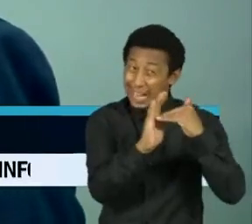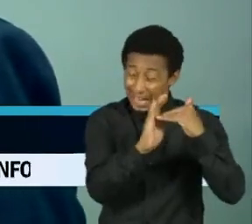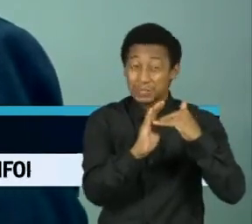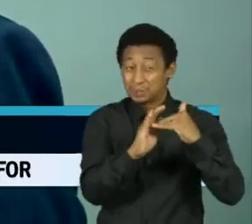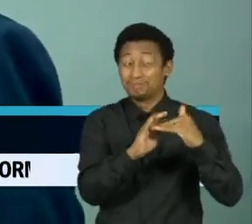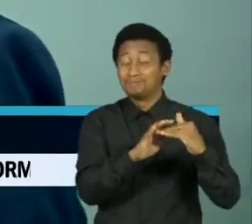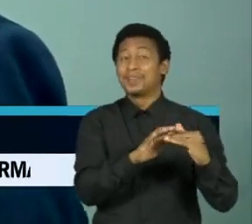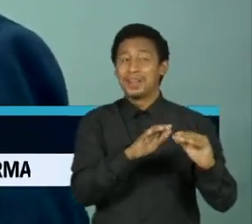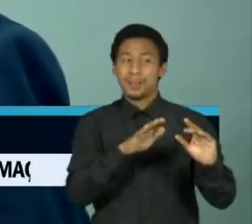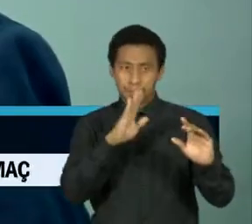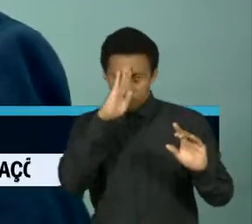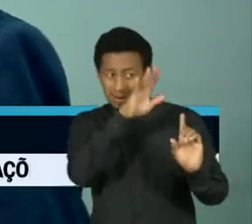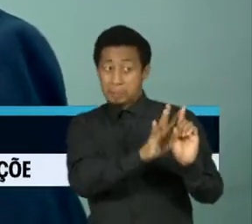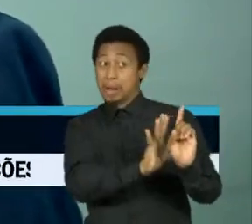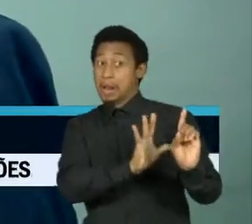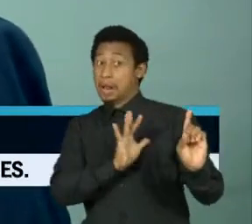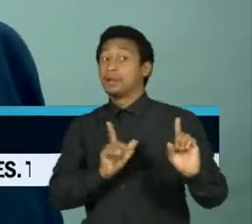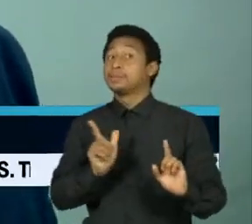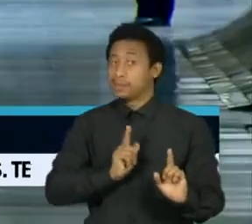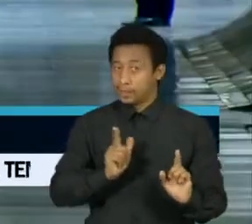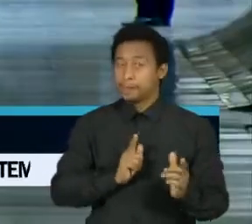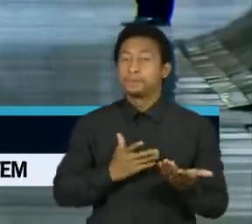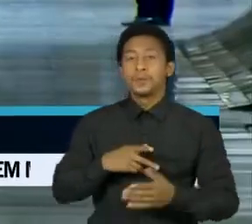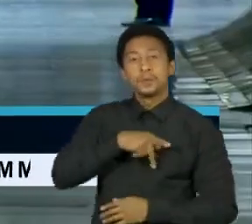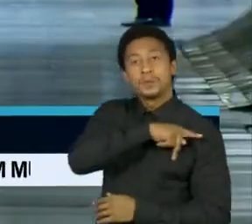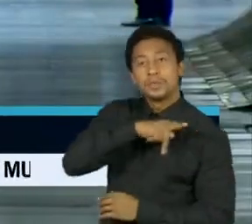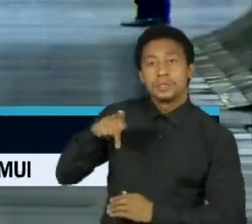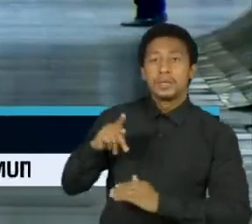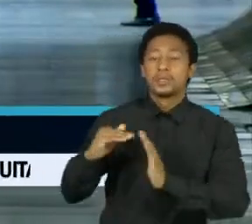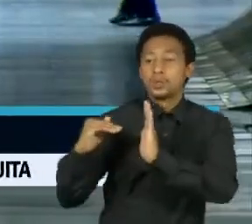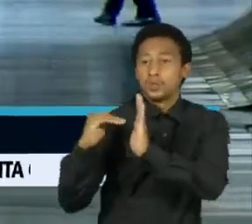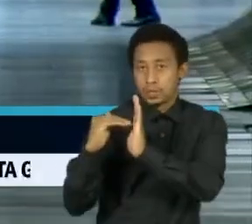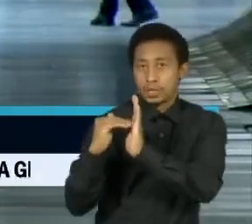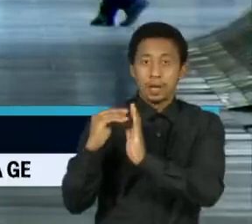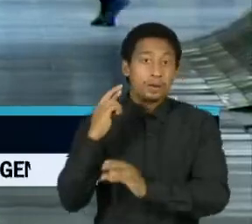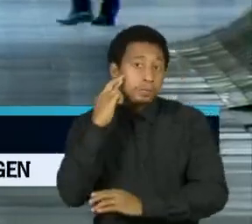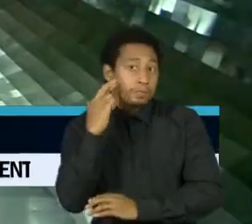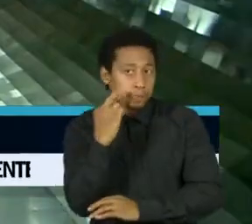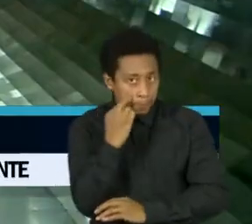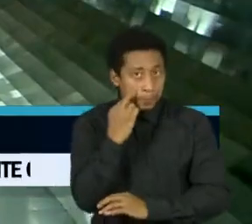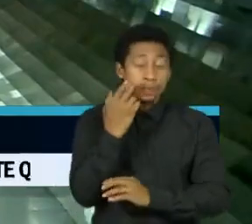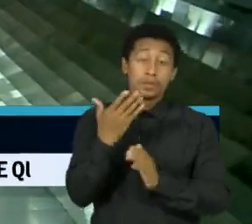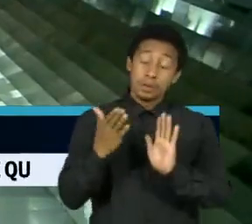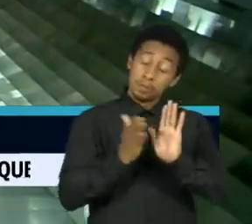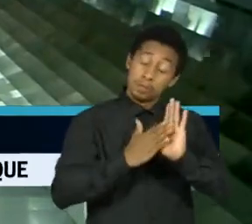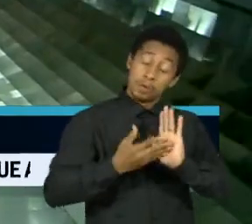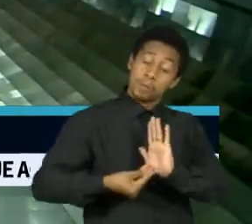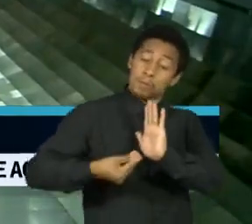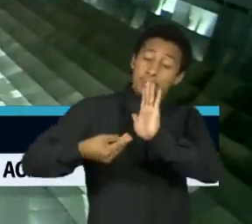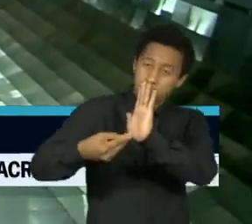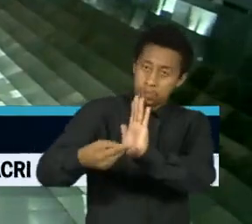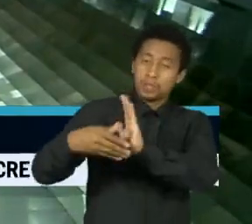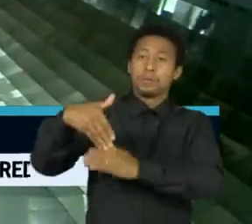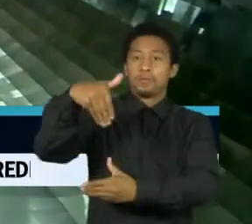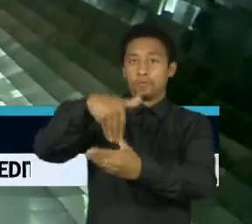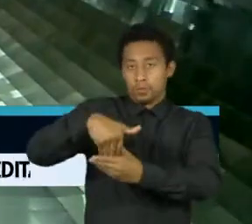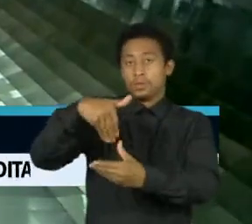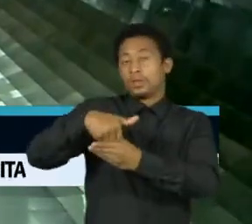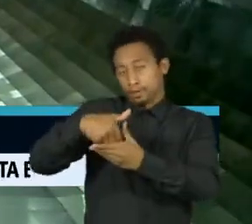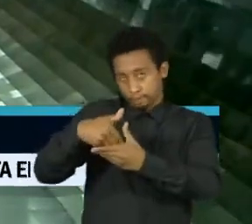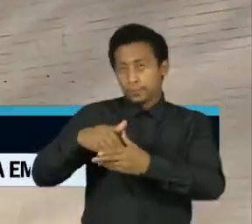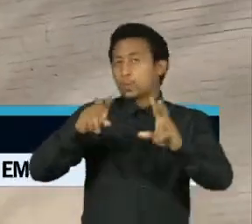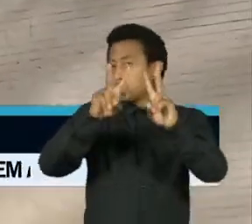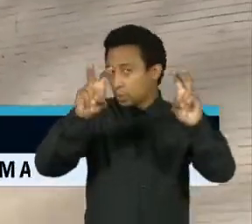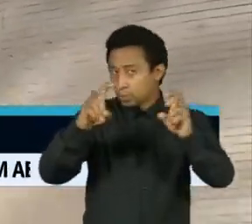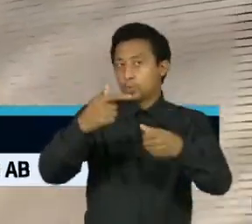O presidente do Senado federal pretende colocar em votação amanhã as propostas em discussão na Casa que buscam baratear o preço dos